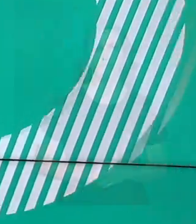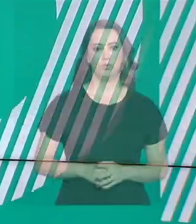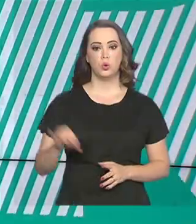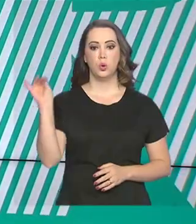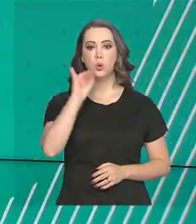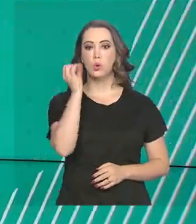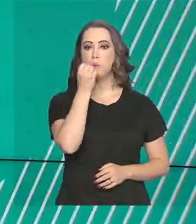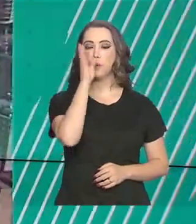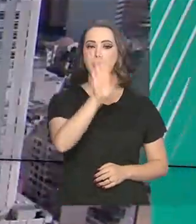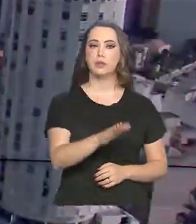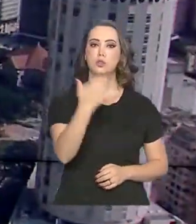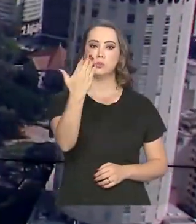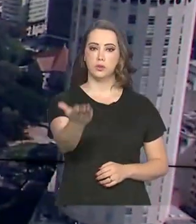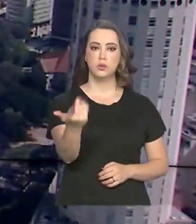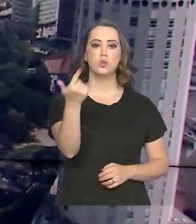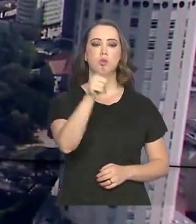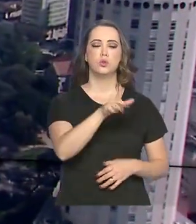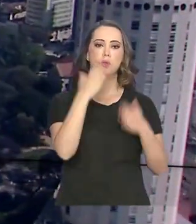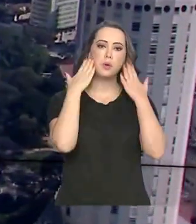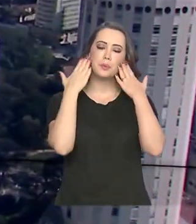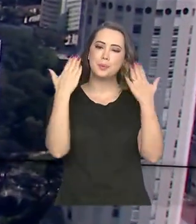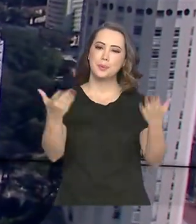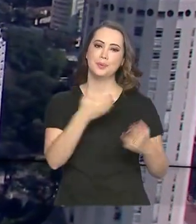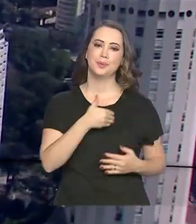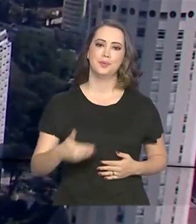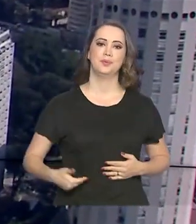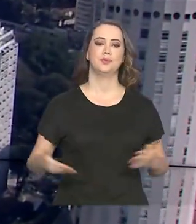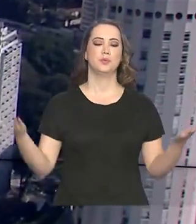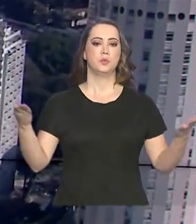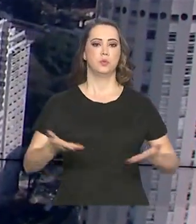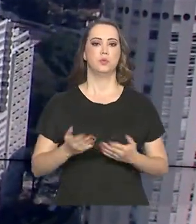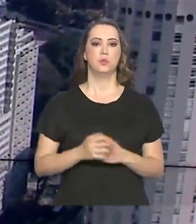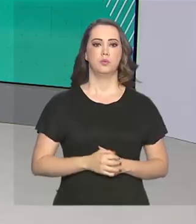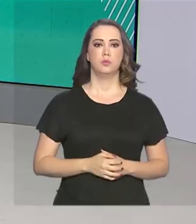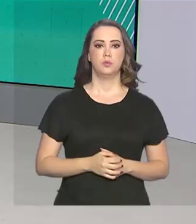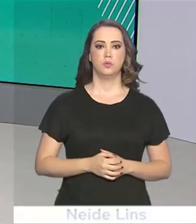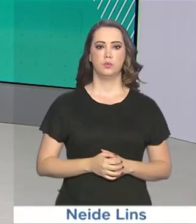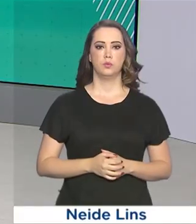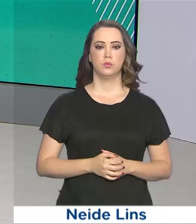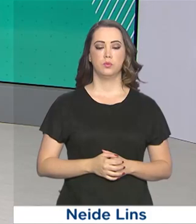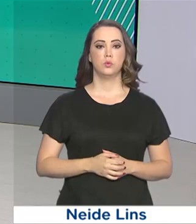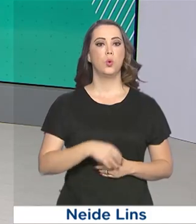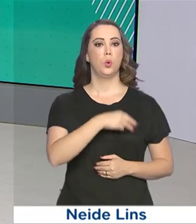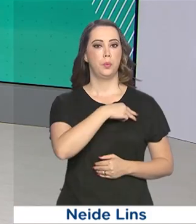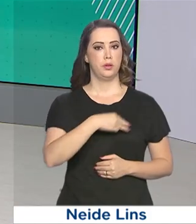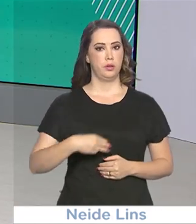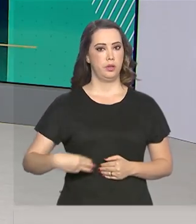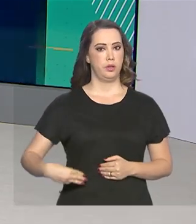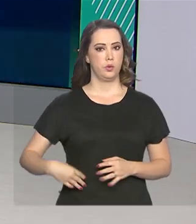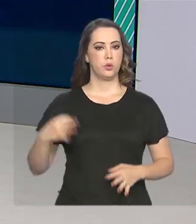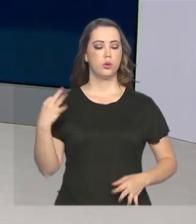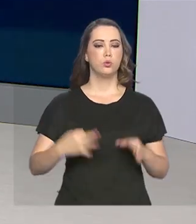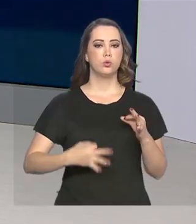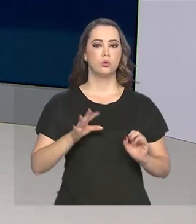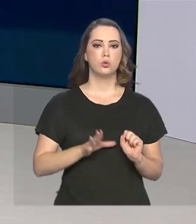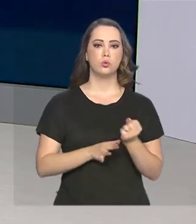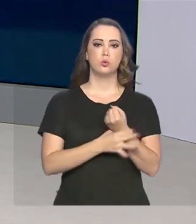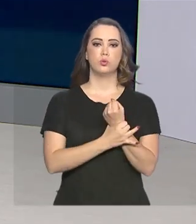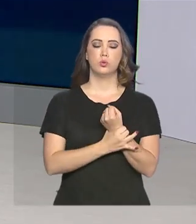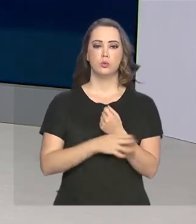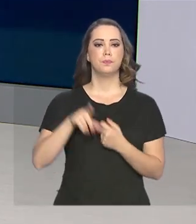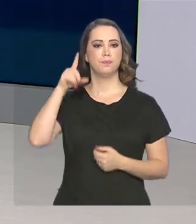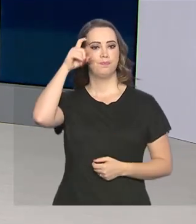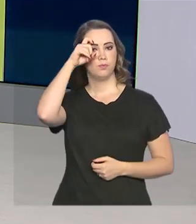Olá, boa tarde para você. Estamos de volta com mais uma edição do Governo Agora. O ministro da Justiça e Segurança Pública,